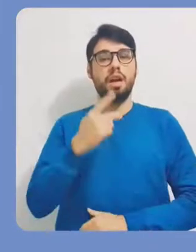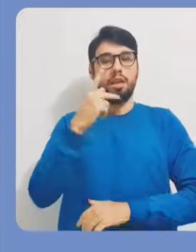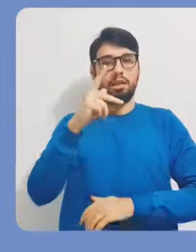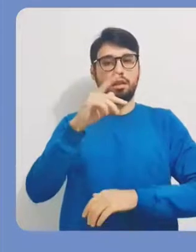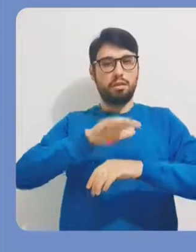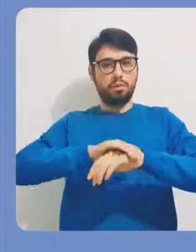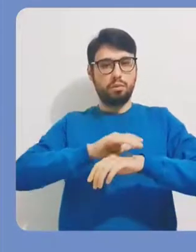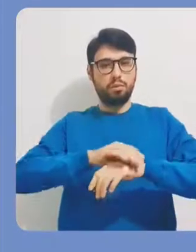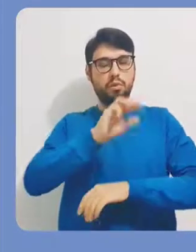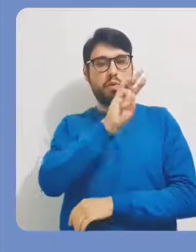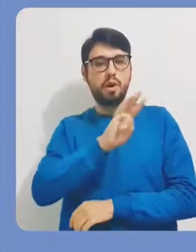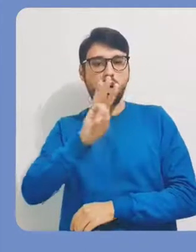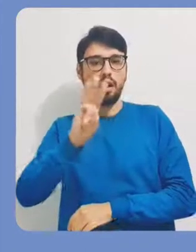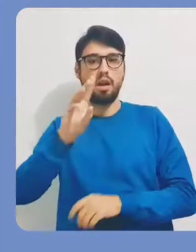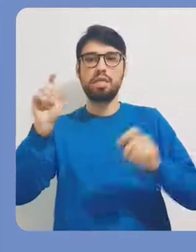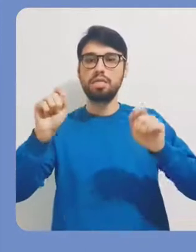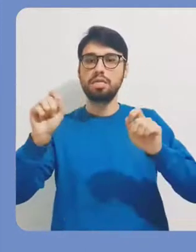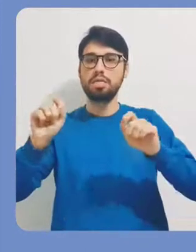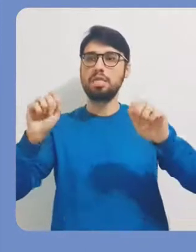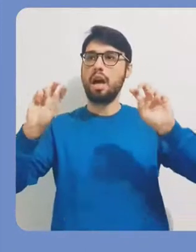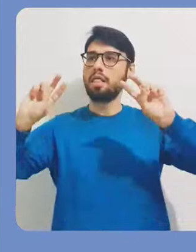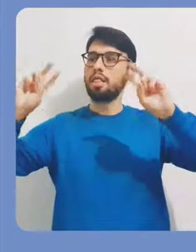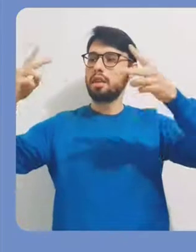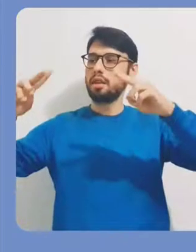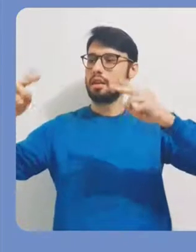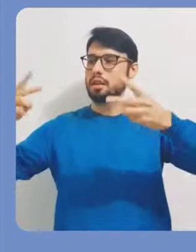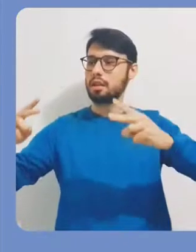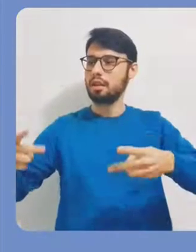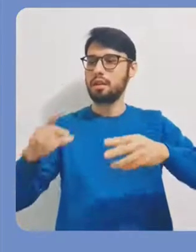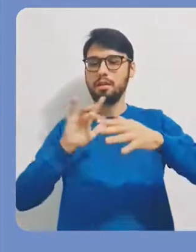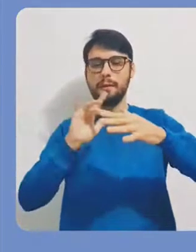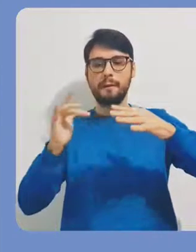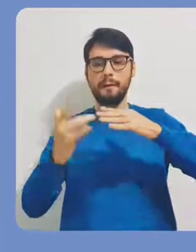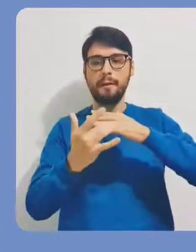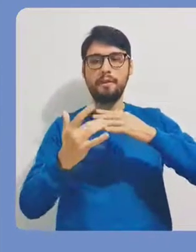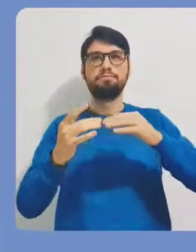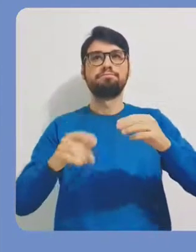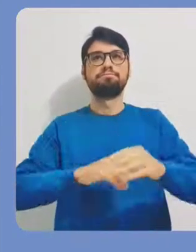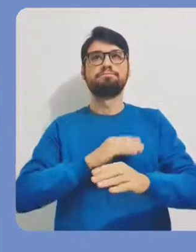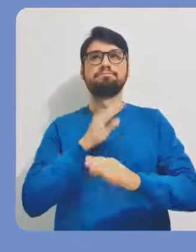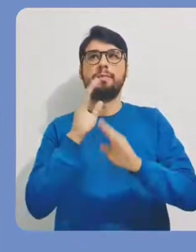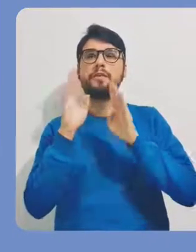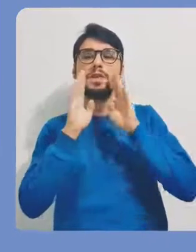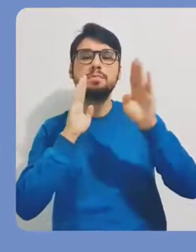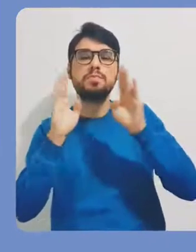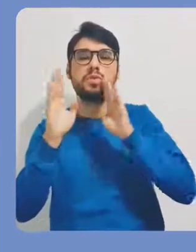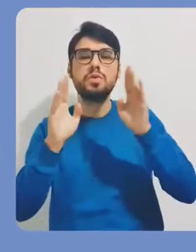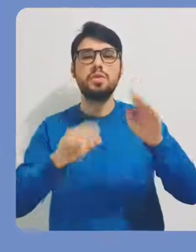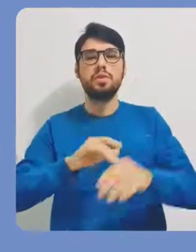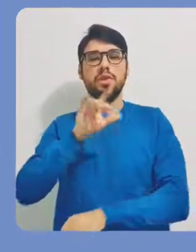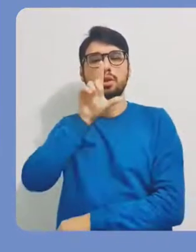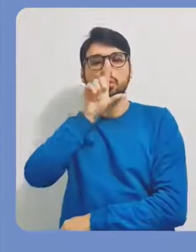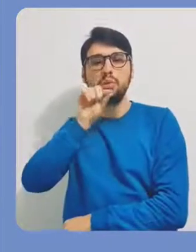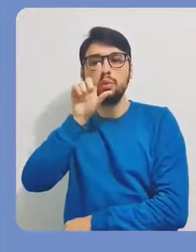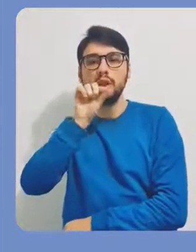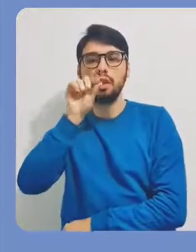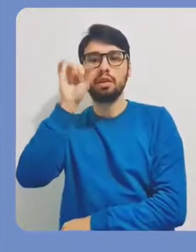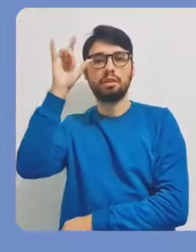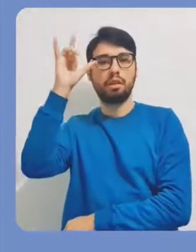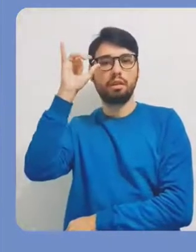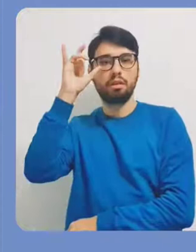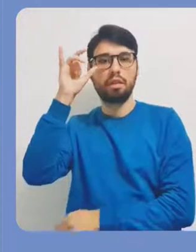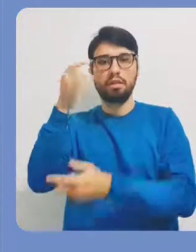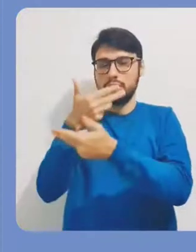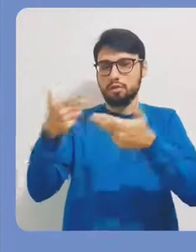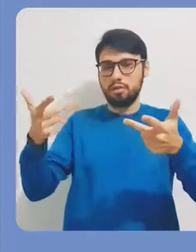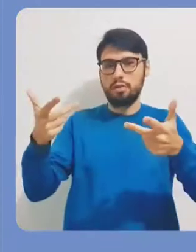configuração em branco. Na sua web página, você tem links de acesso às principais redes sociais, como Facebook, Twitter,